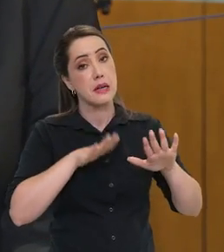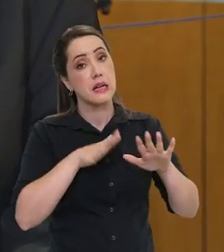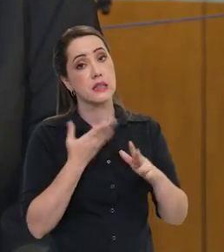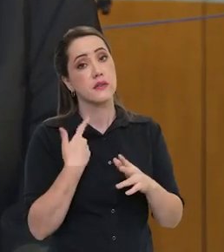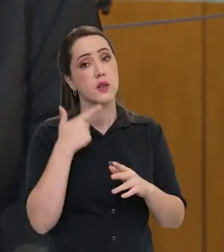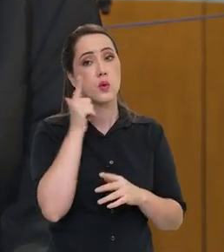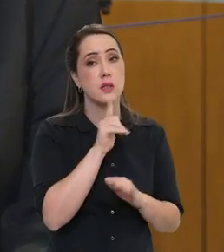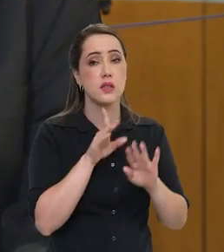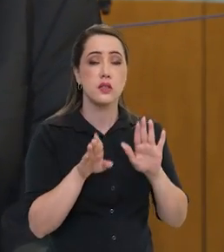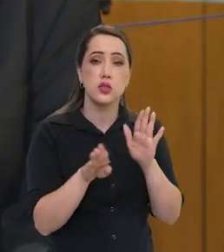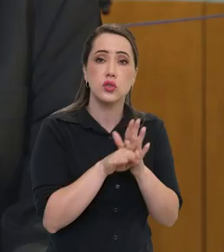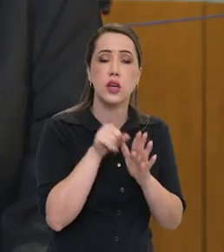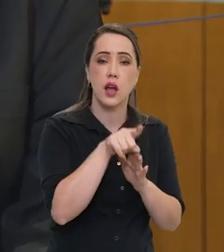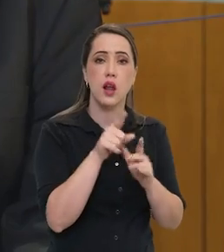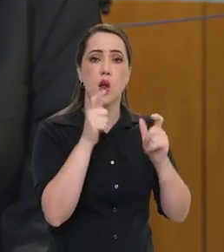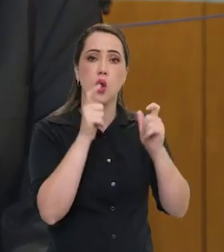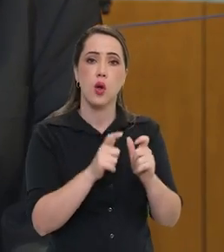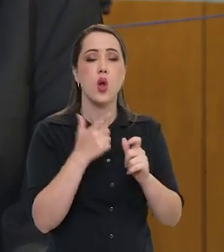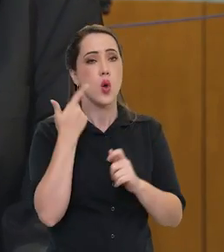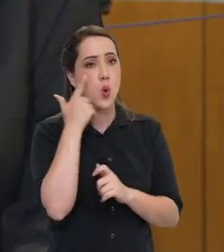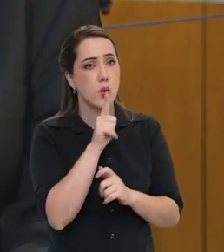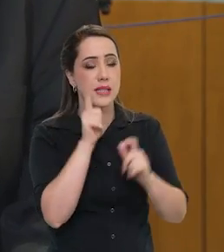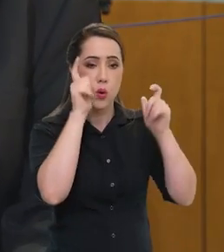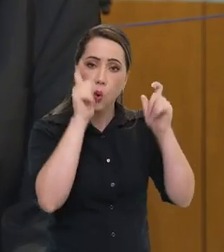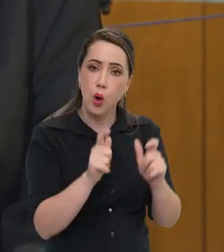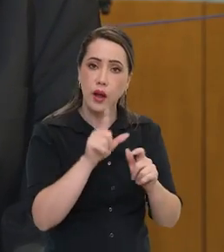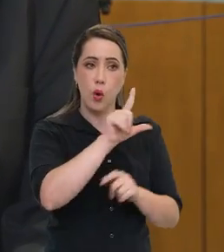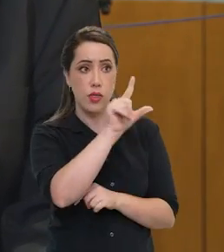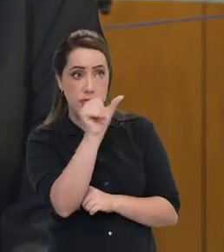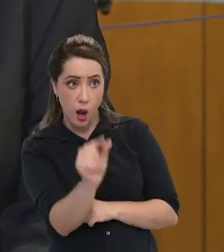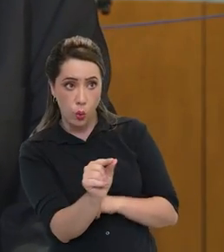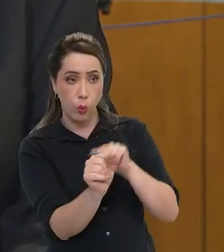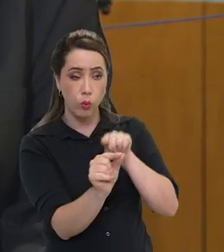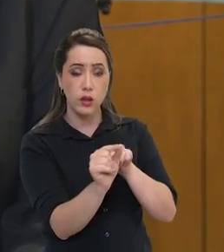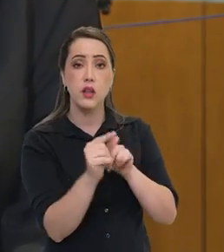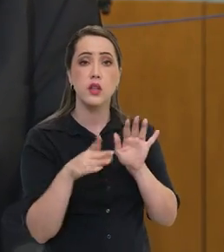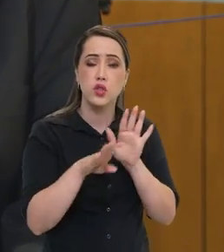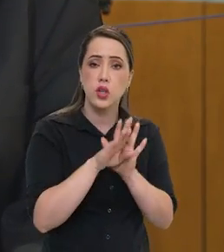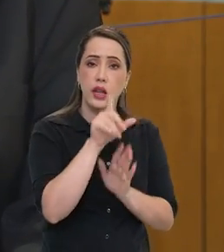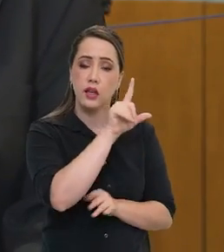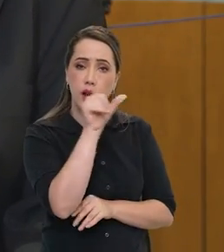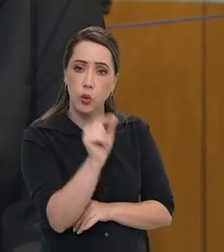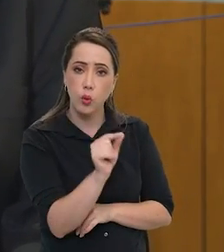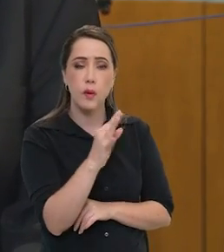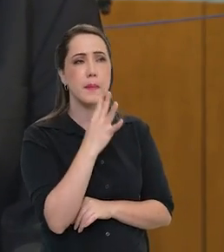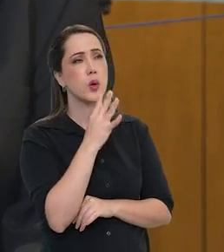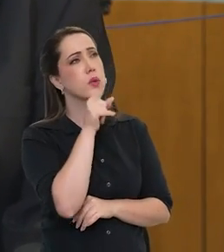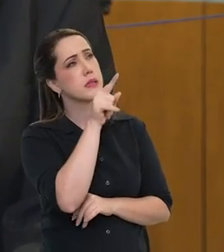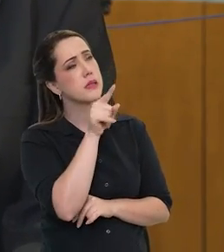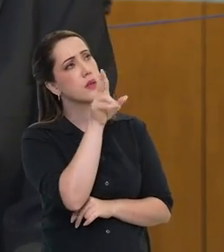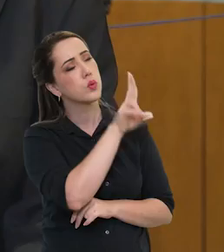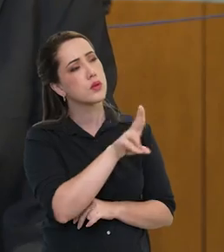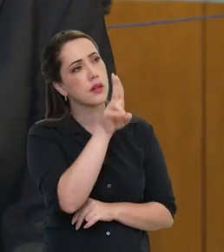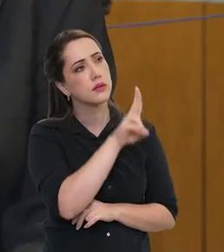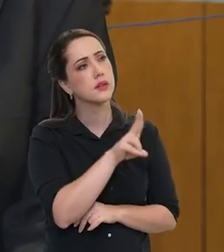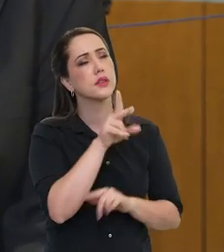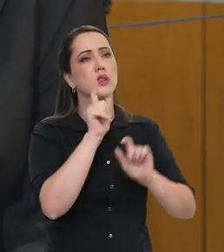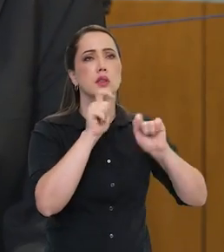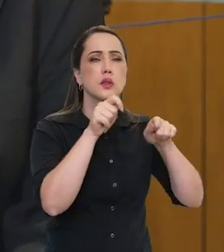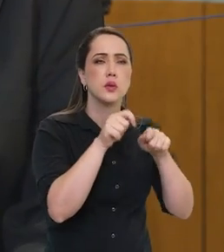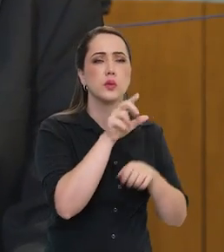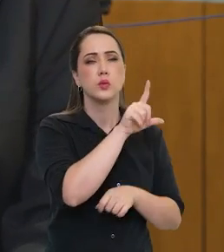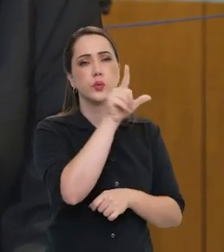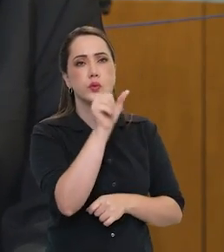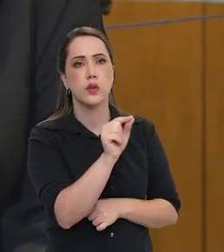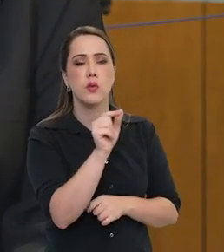mas vai chegar lá, é a instalação de uma base na Lua. Estarmos presentes na Lua. Não só para conhecê-la, como para usar isso